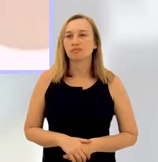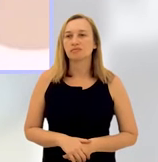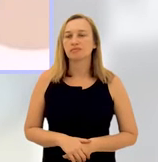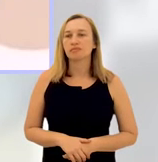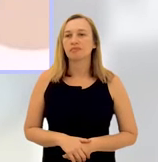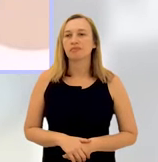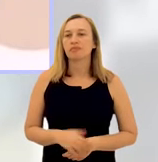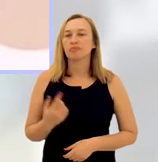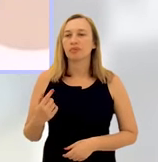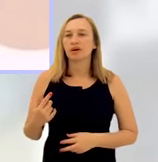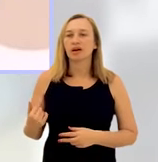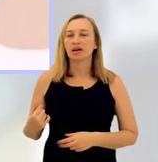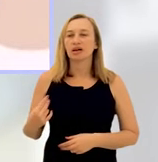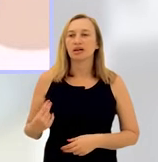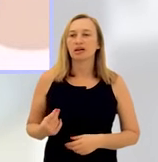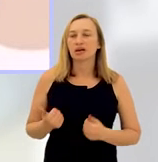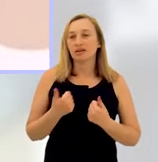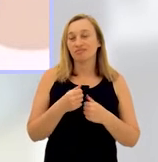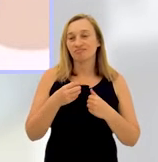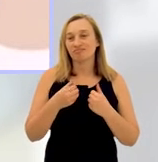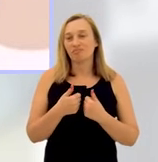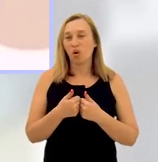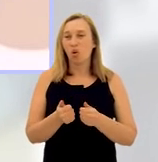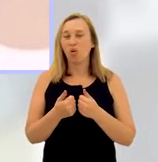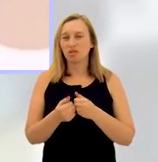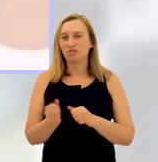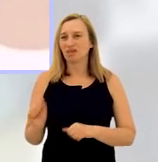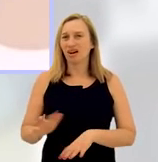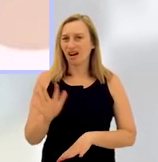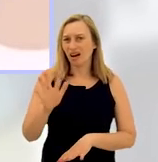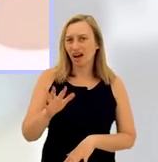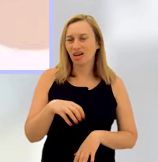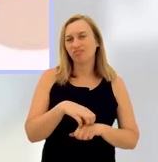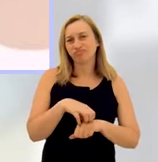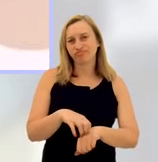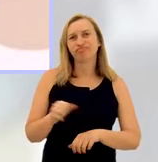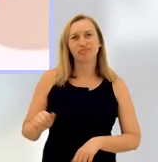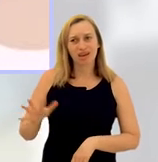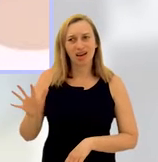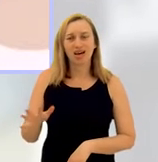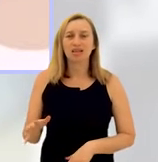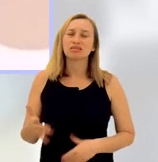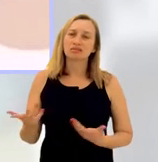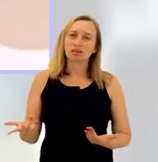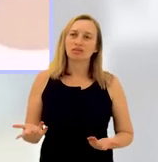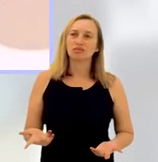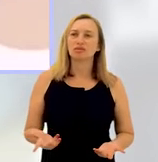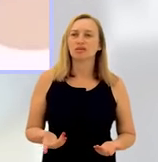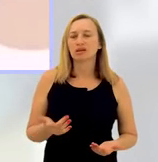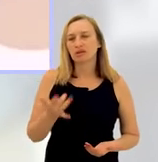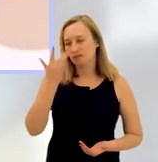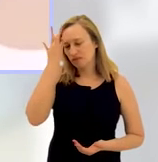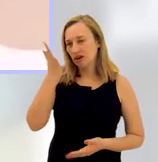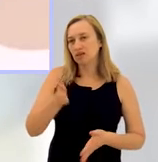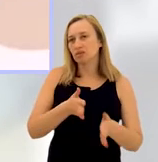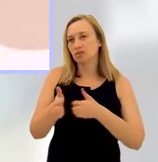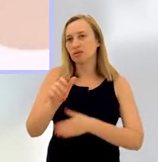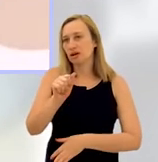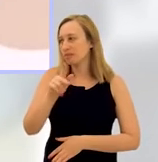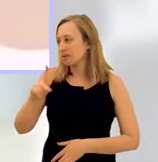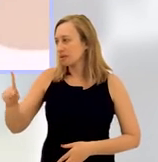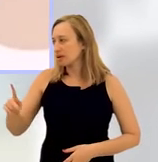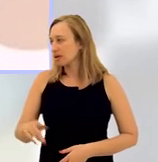no Rio, que é muito caro, muito elevado. Então, isso inibe, muitas vezes, uma mulher a denunciar. E, além disso, a questão da